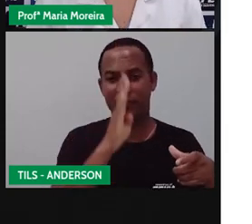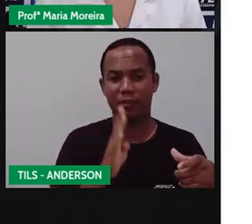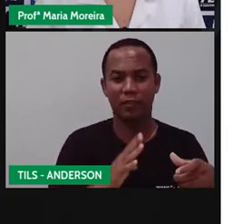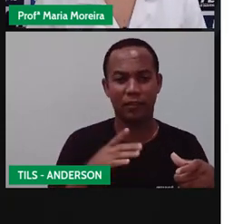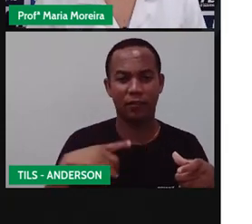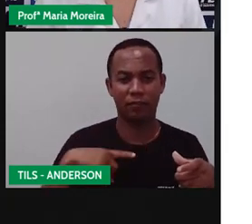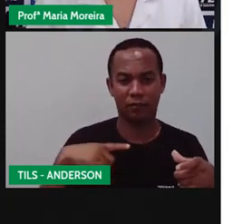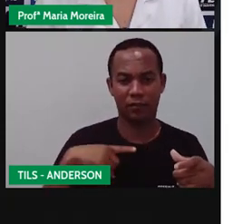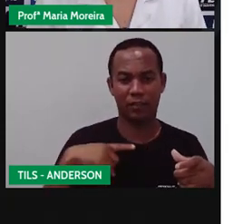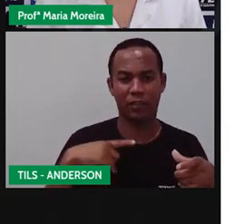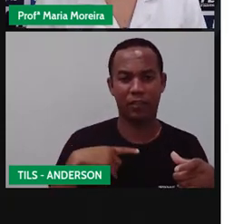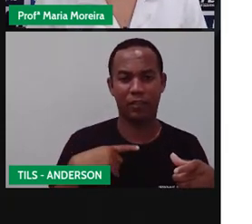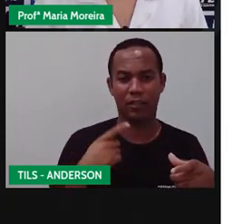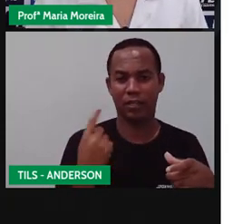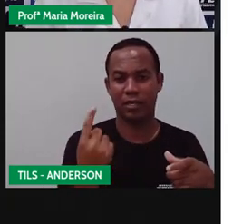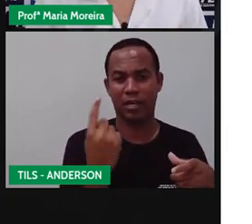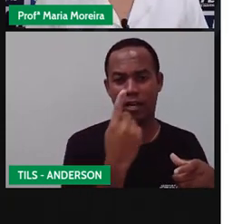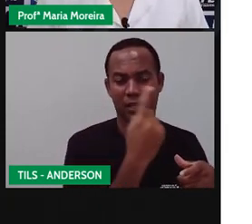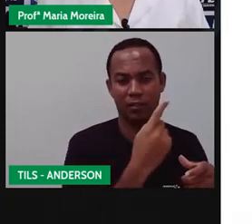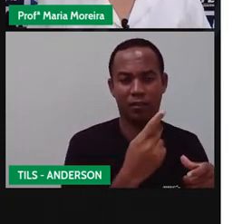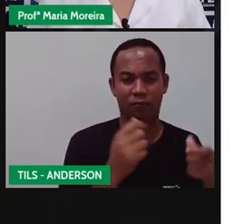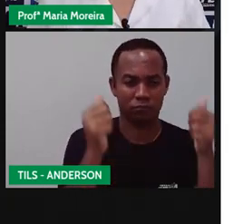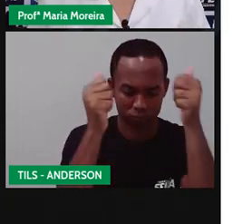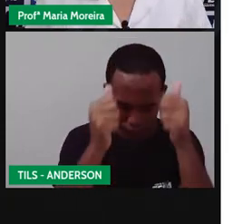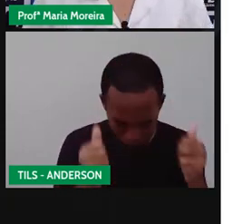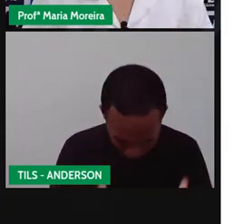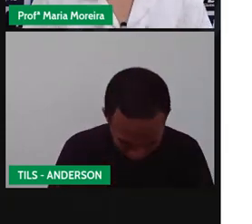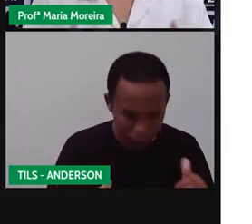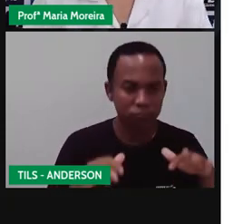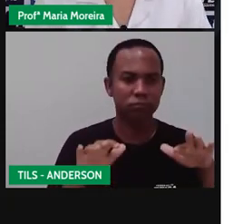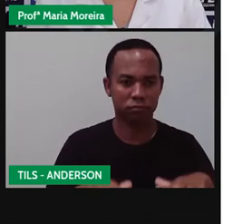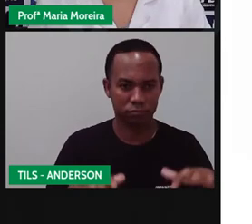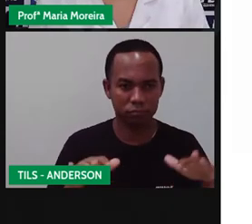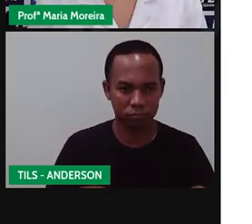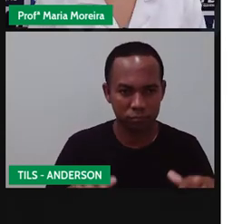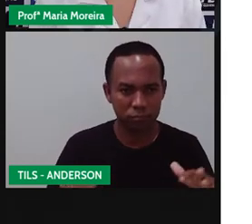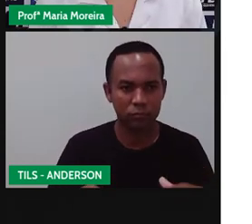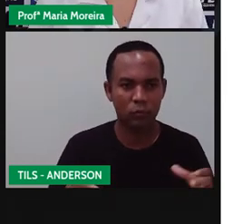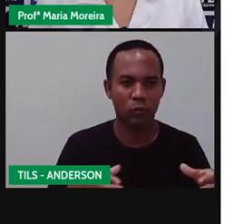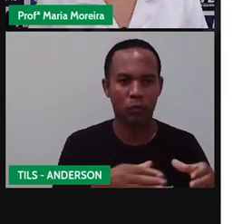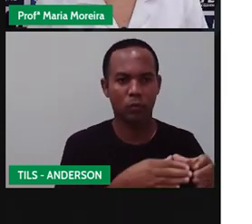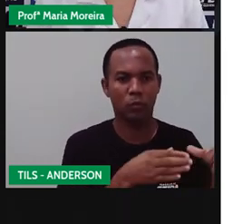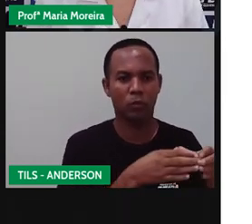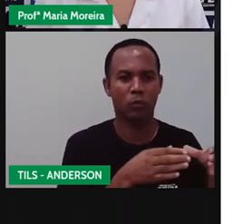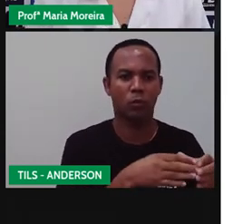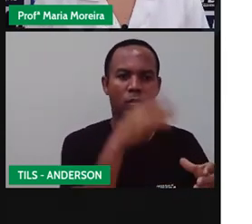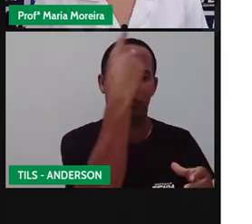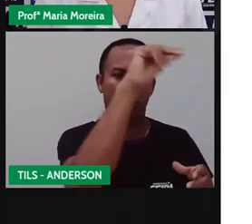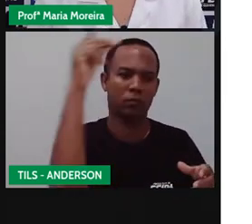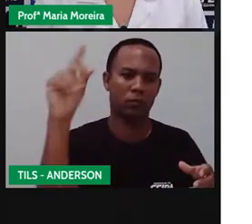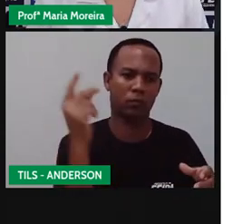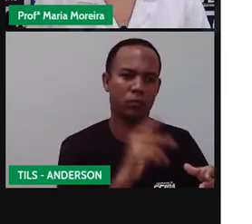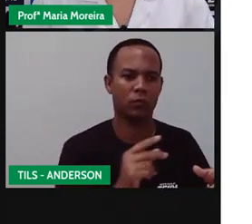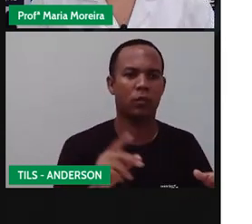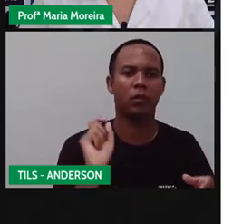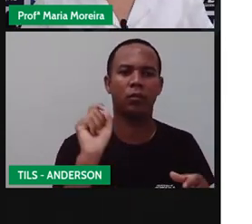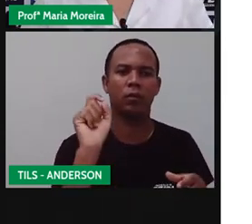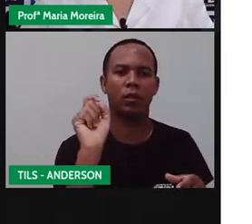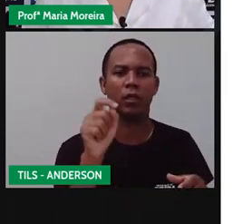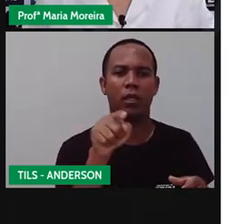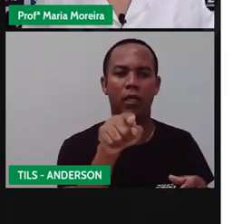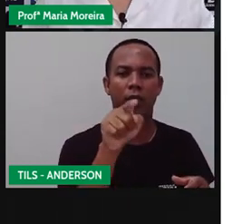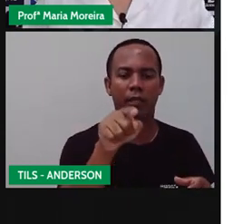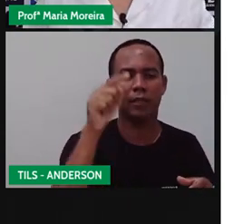alimento destinado a cada orixá. Então, as religiões, né, de matrizes africanas, elas têm o quê? Essa